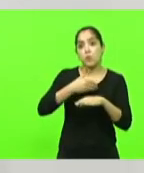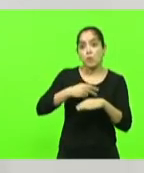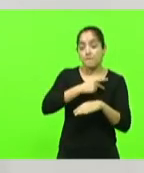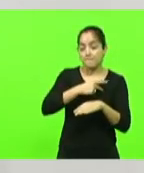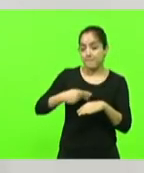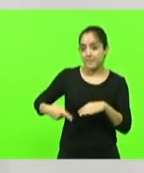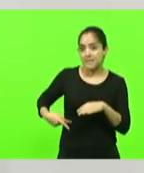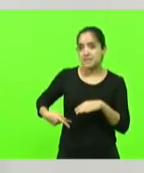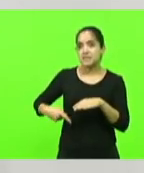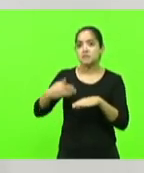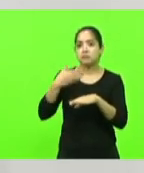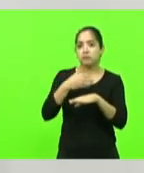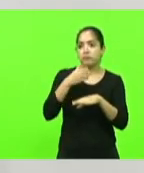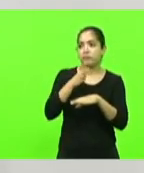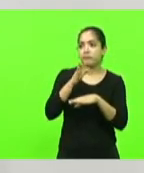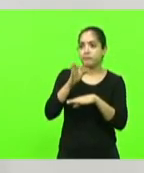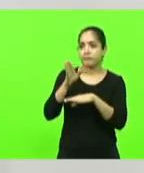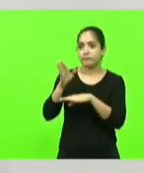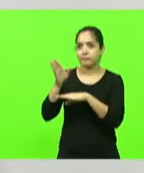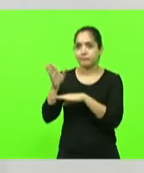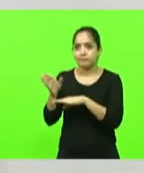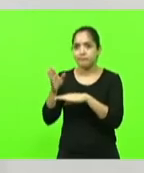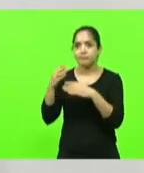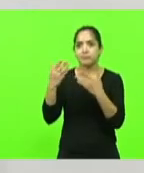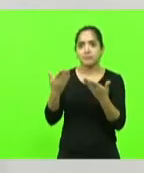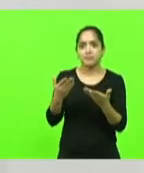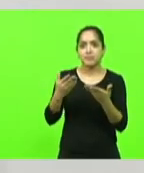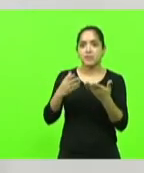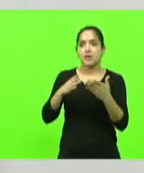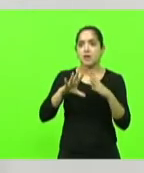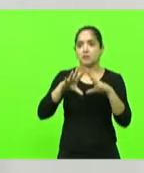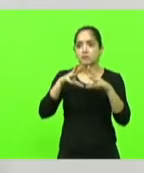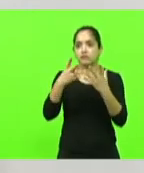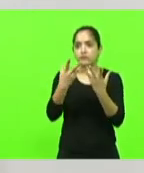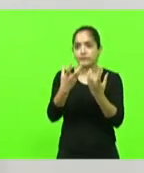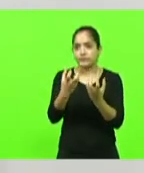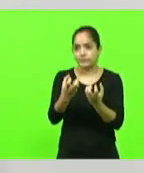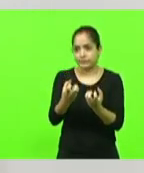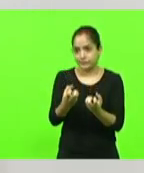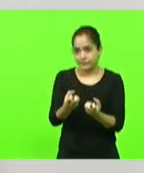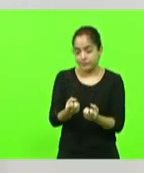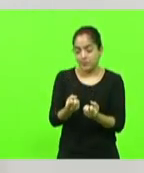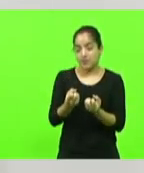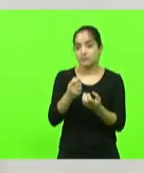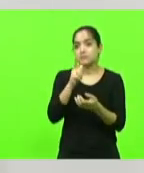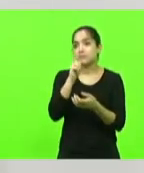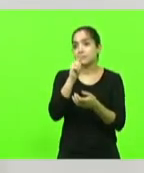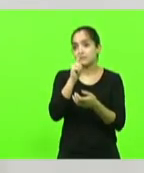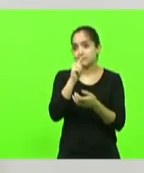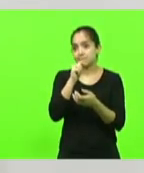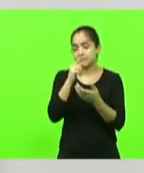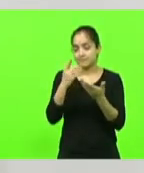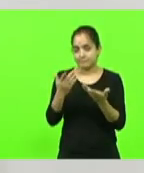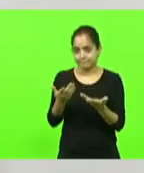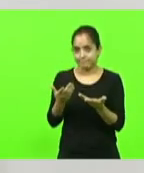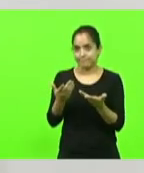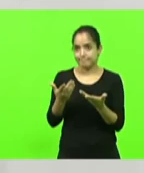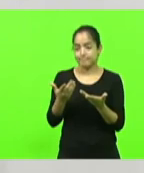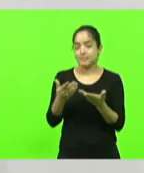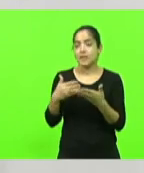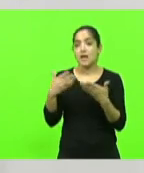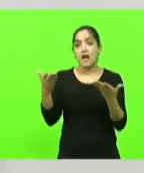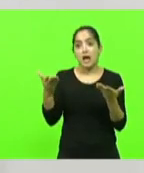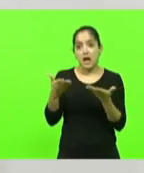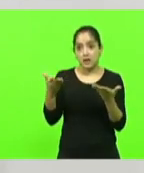secando tomando toda a água que está represada lá nas usinas hidrelétricas agora